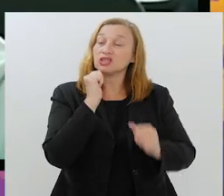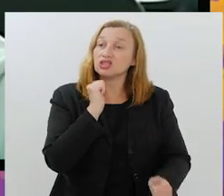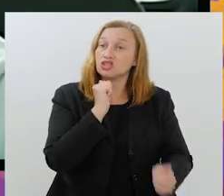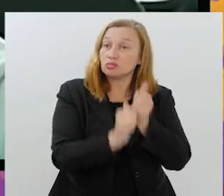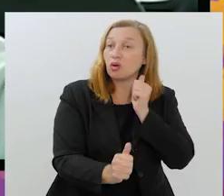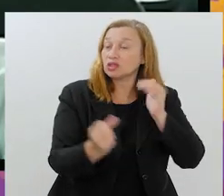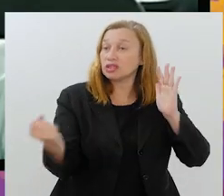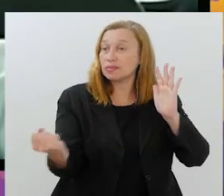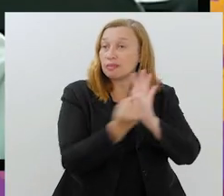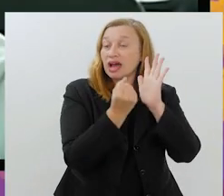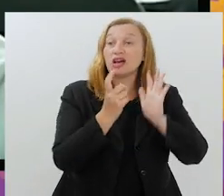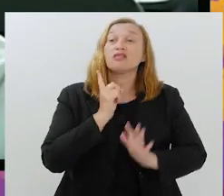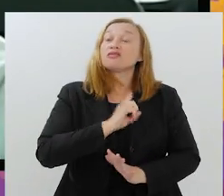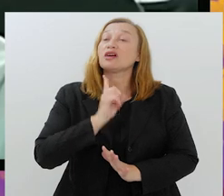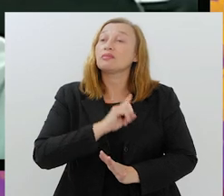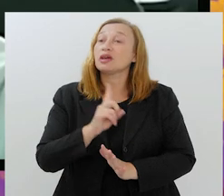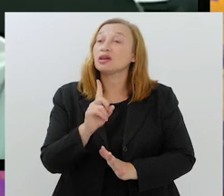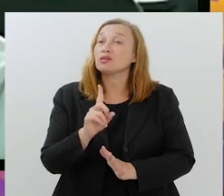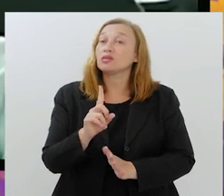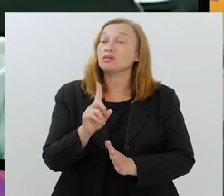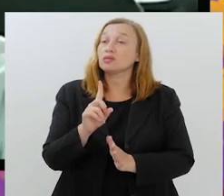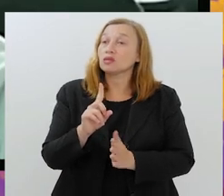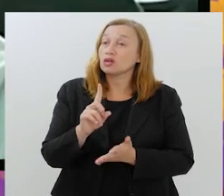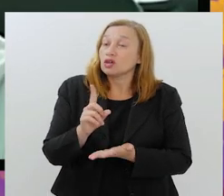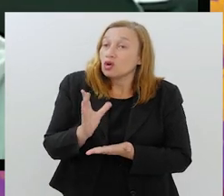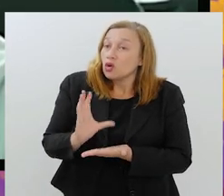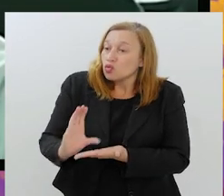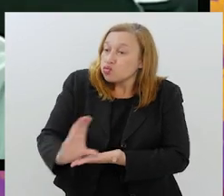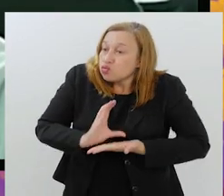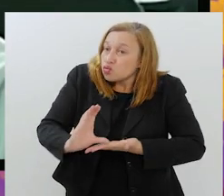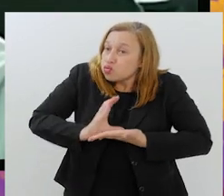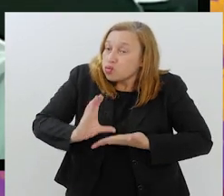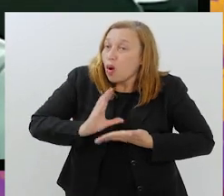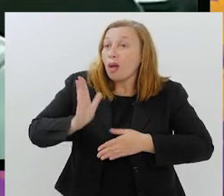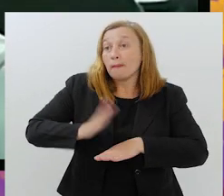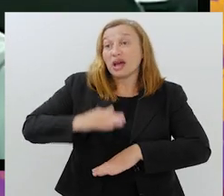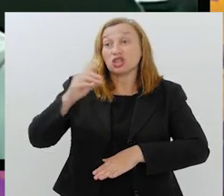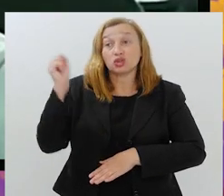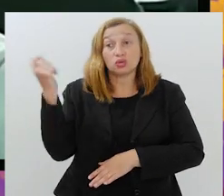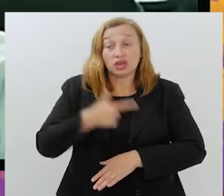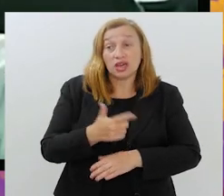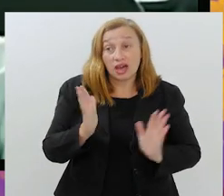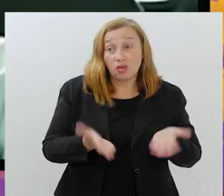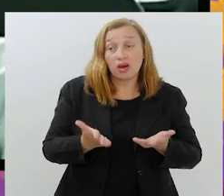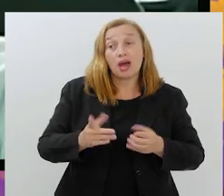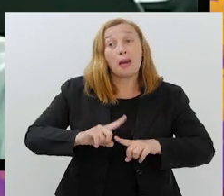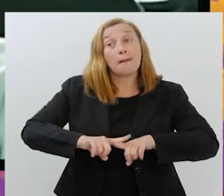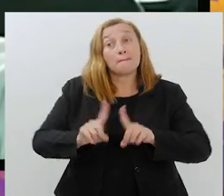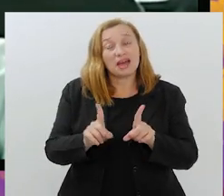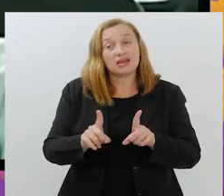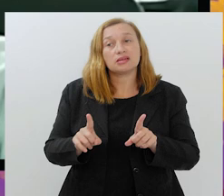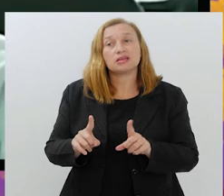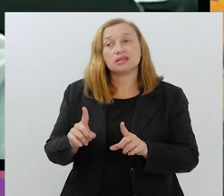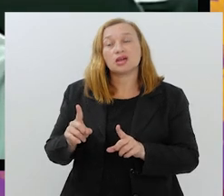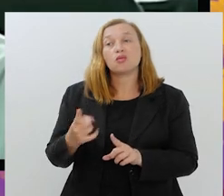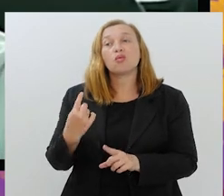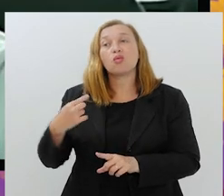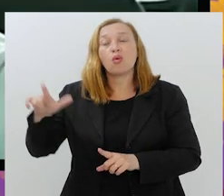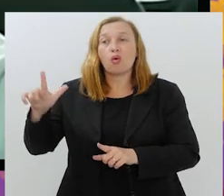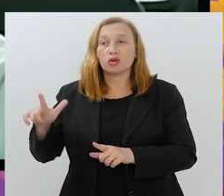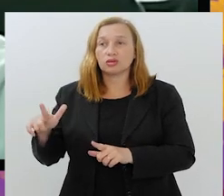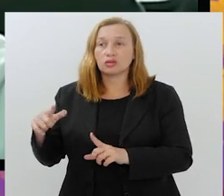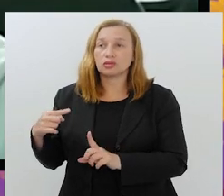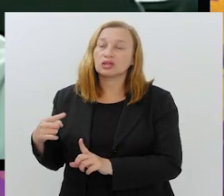âmbito de marca. O Flamengo nunca lucrou tanto na história como está lucrando agora. Agora tem um lado negativo, e nós temos que falar dele também.